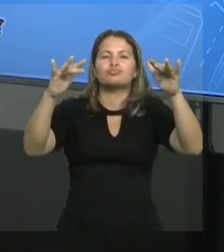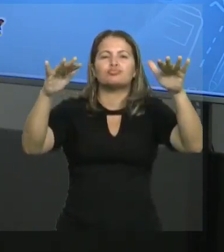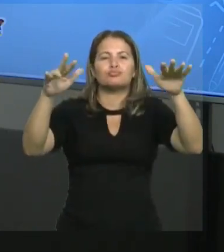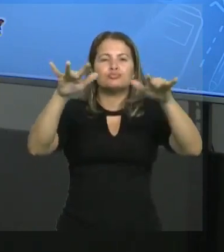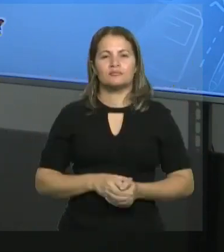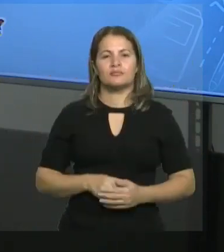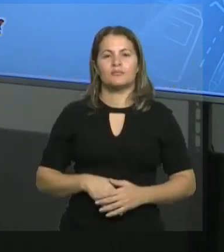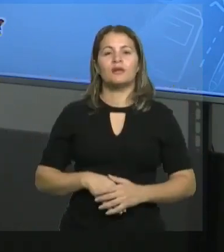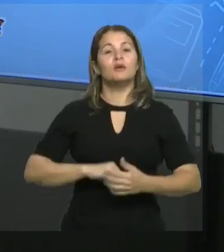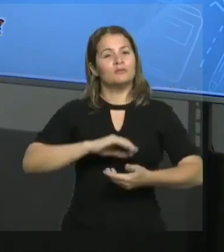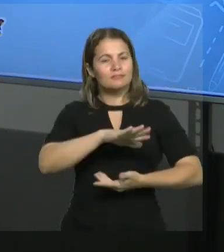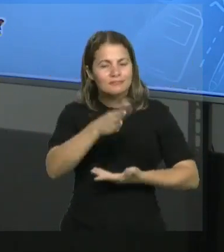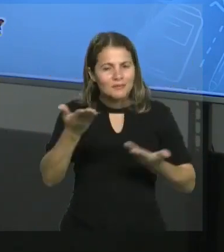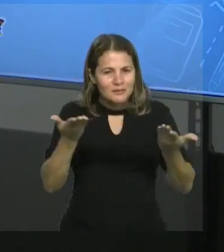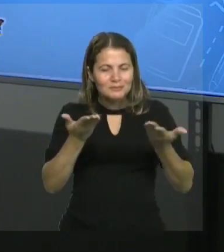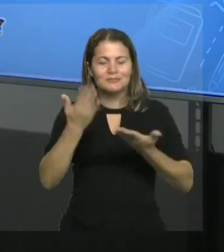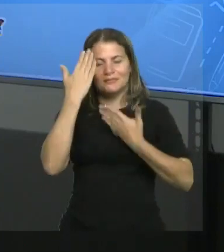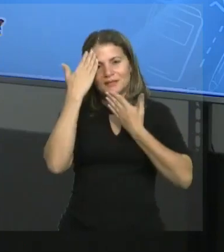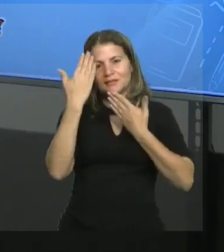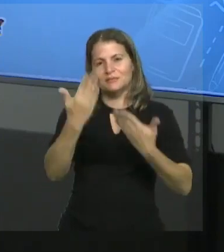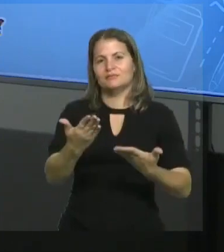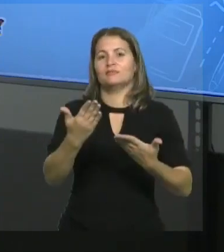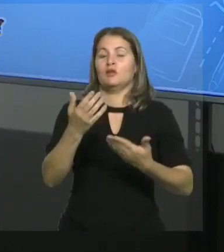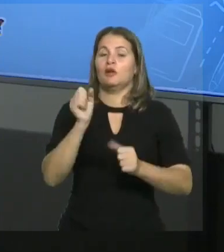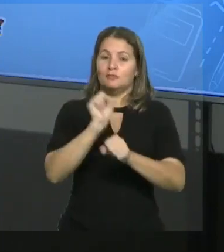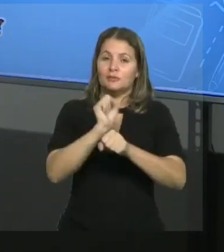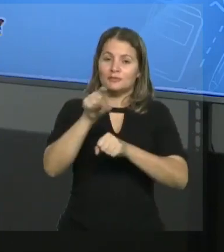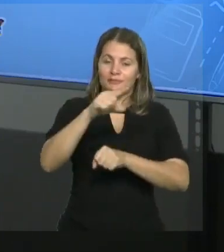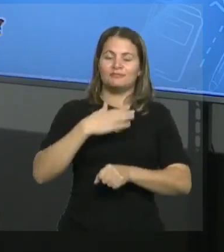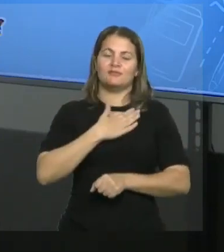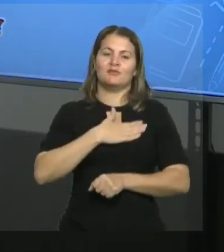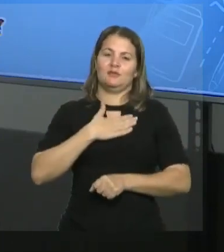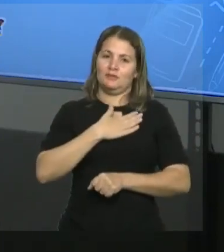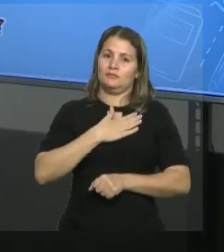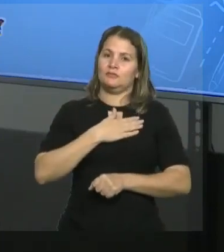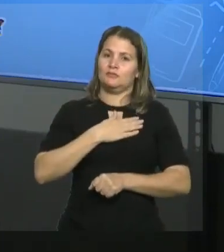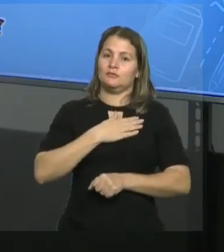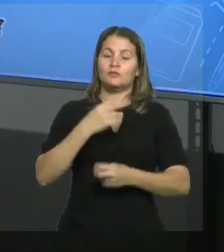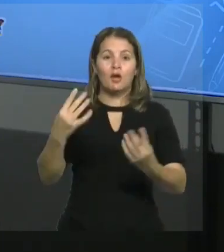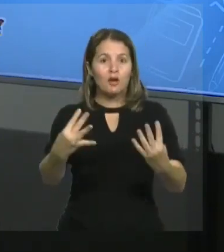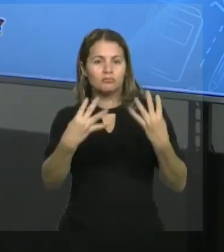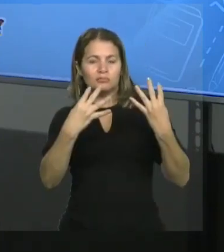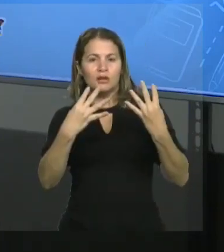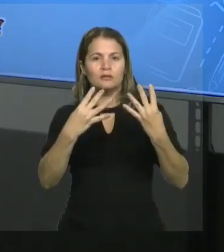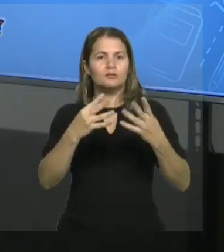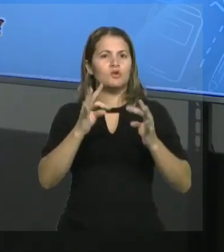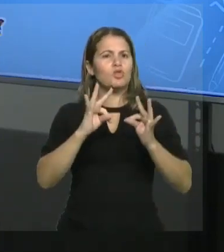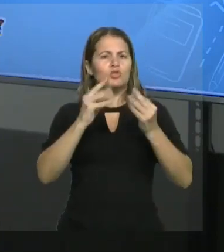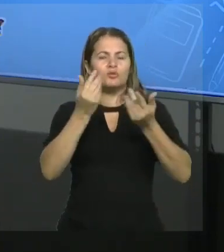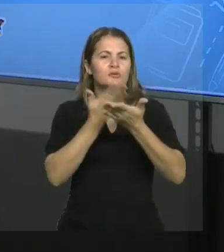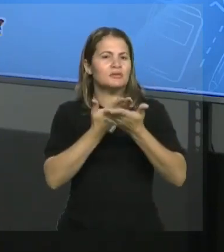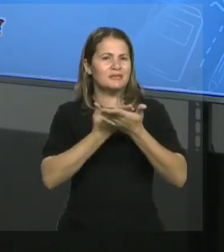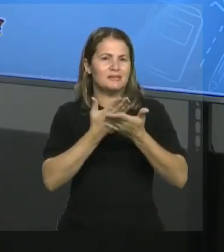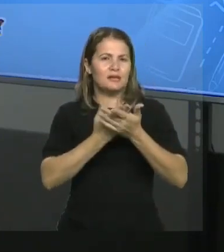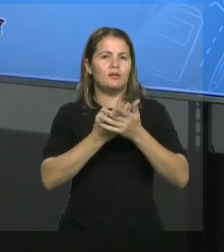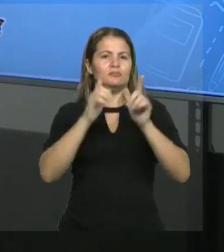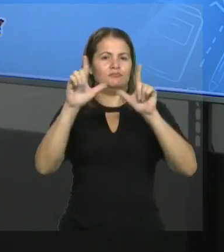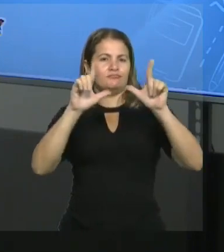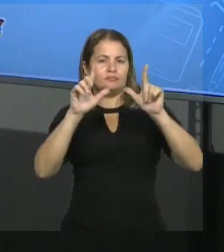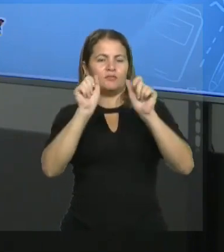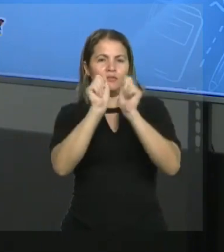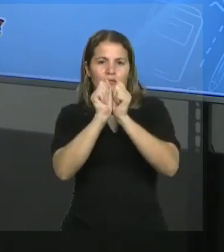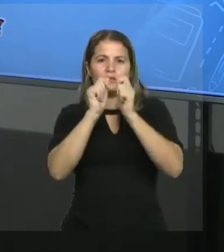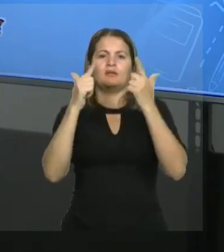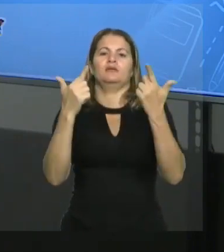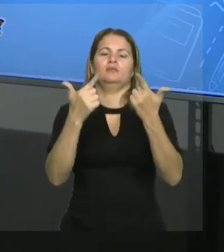respiratório. Pessoal, então muito obrigado. Espero que vocês tenham gostado. E não deixem de acompanhar todas as aulas na TV Assembleia,